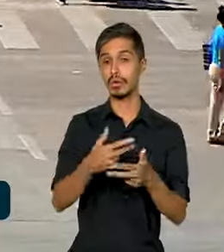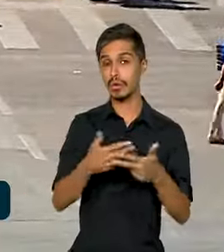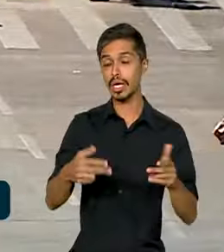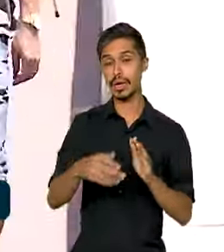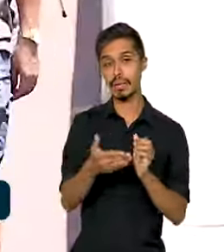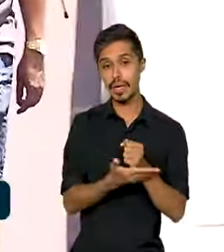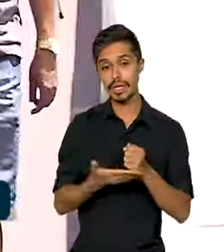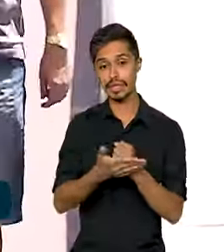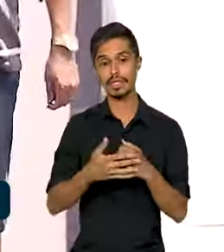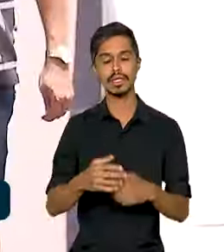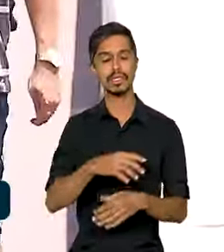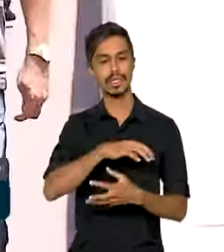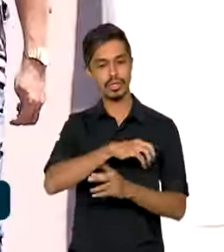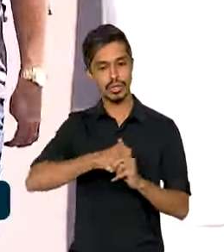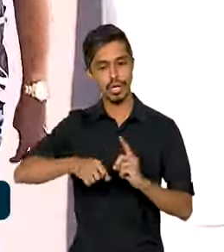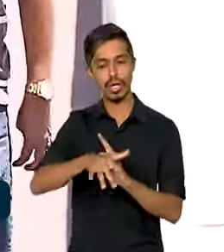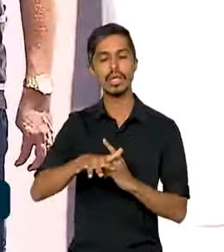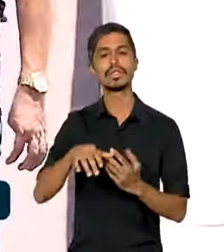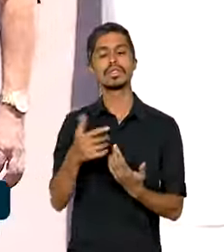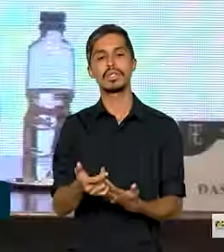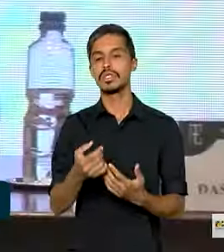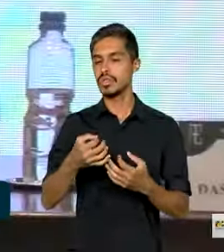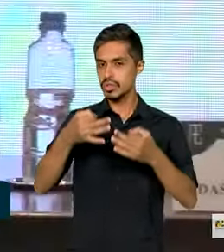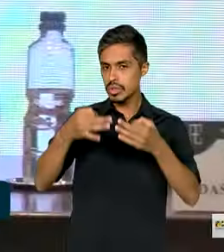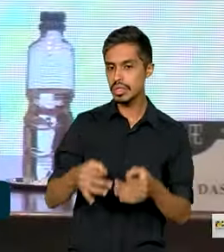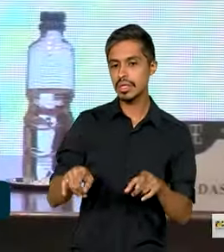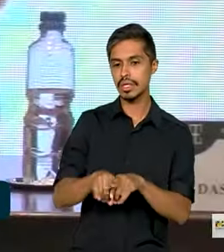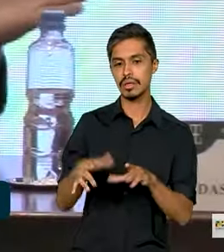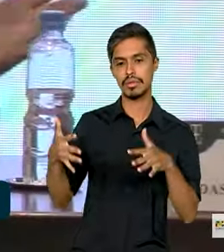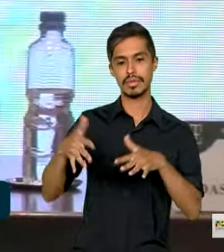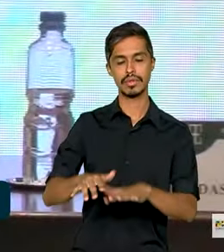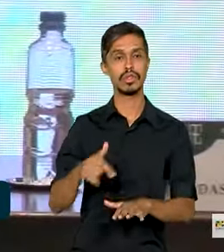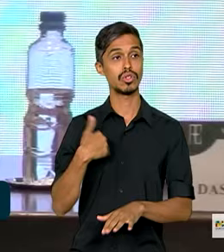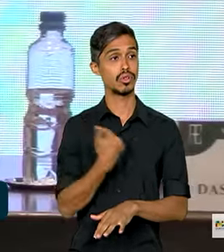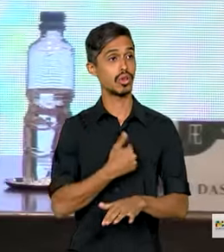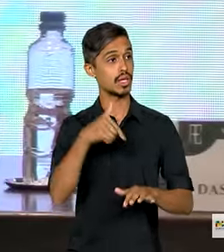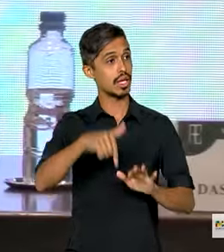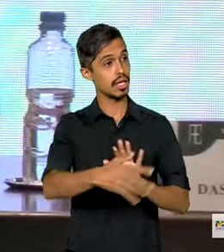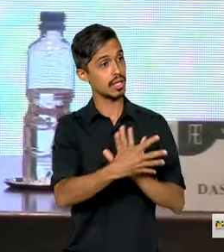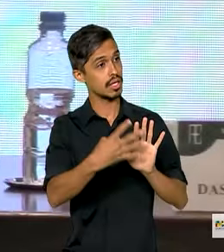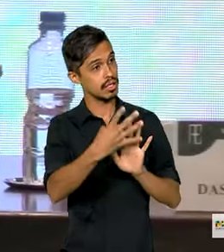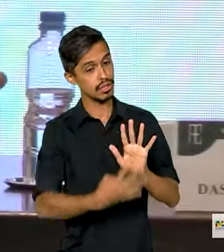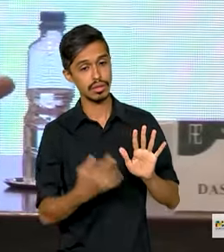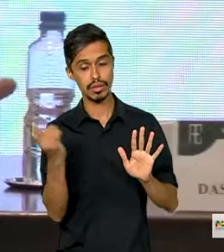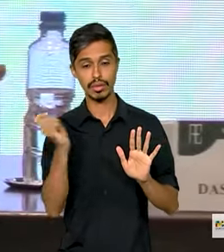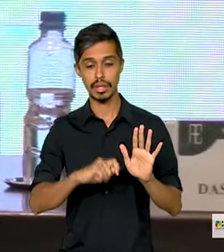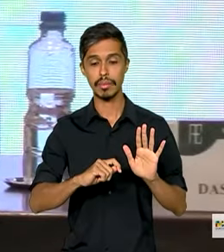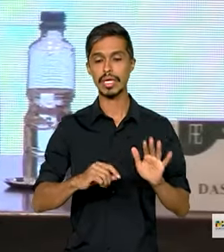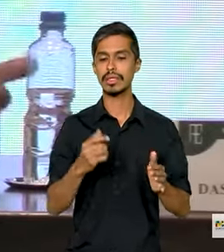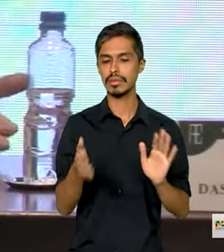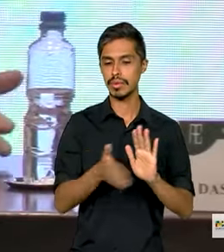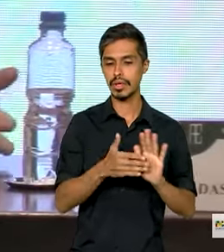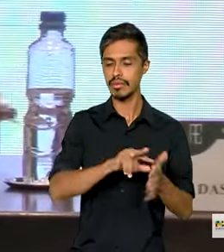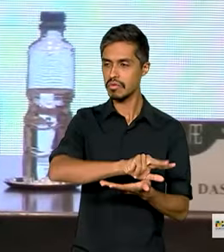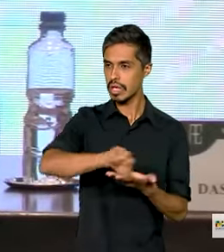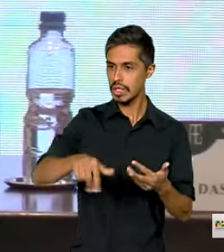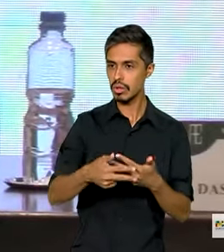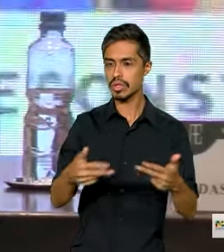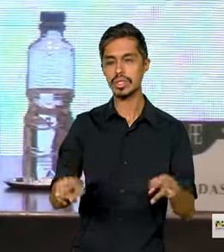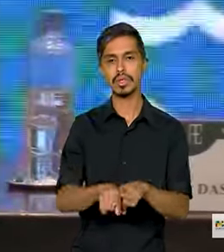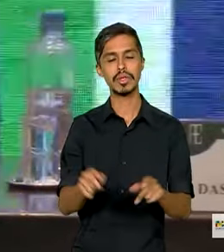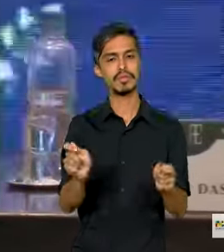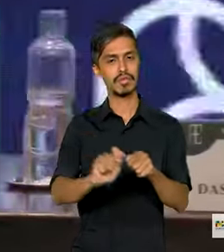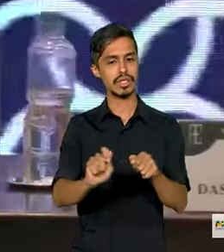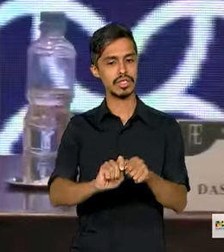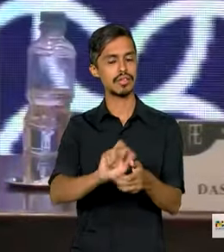sociedade justa e inclusiva. Nessa agenda a gente não só é capaz de propor muitas coisas, mas também de fazer muitas